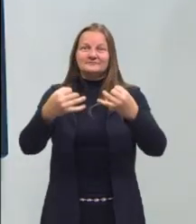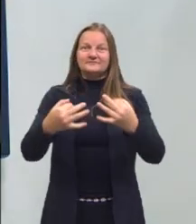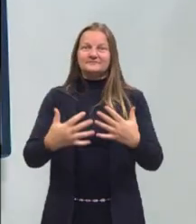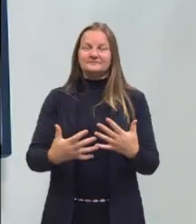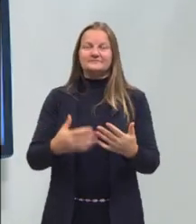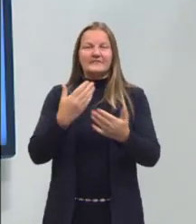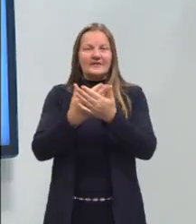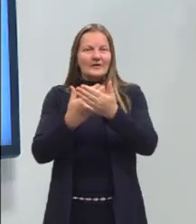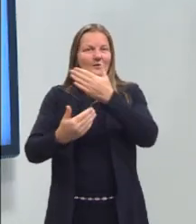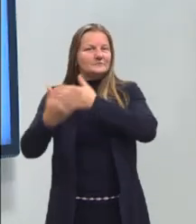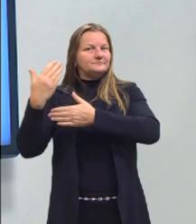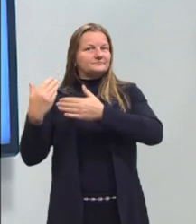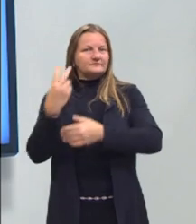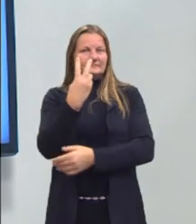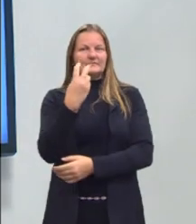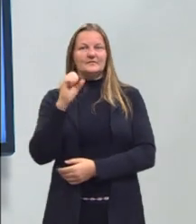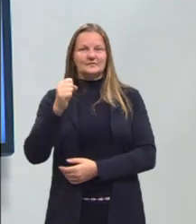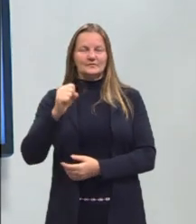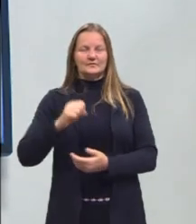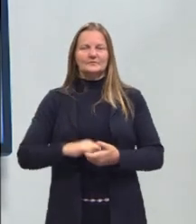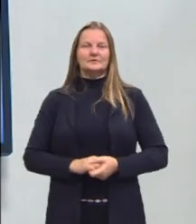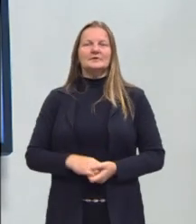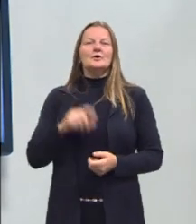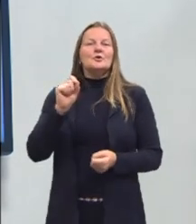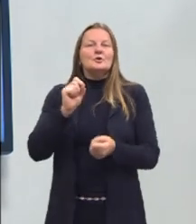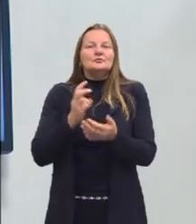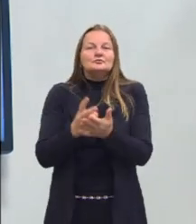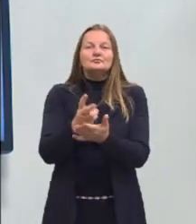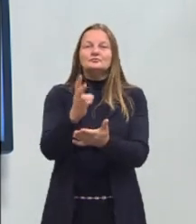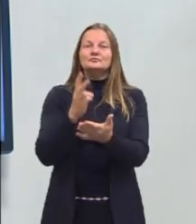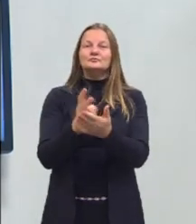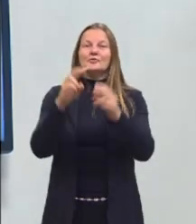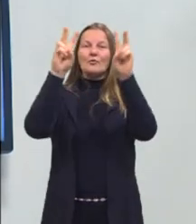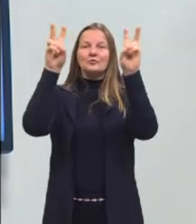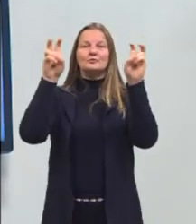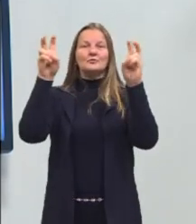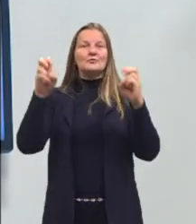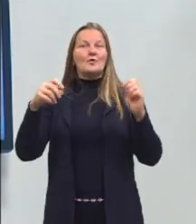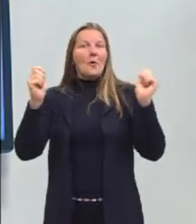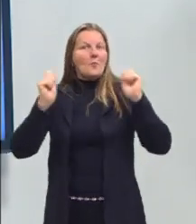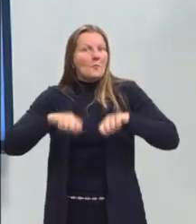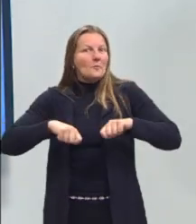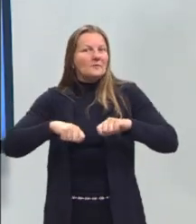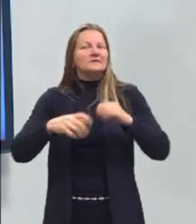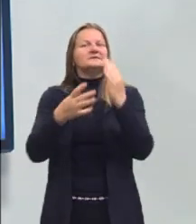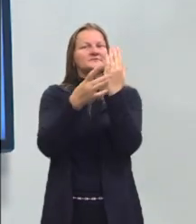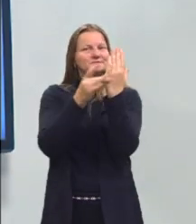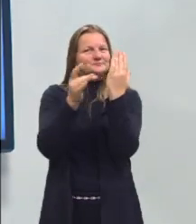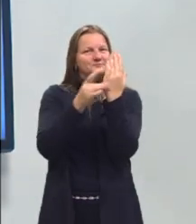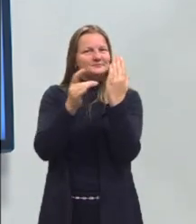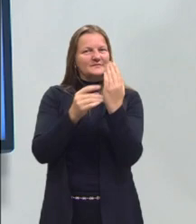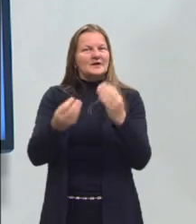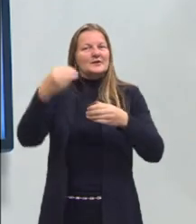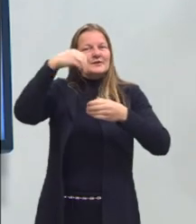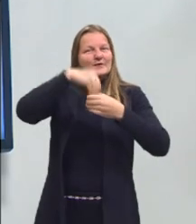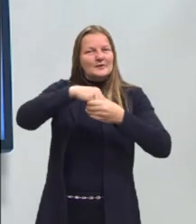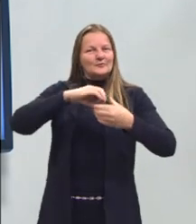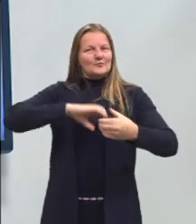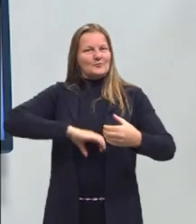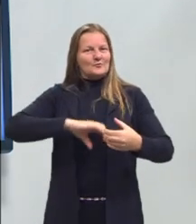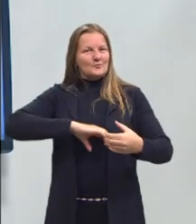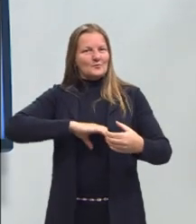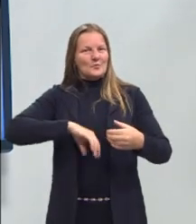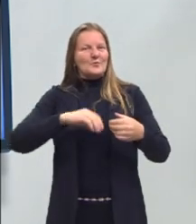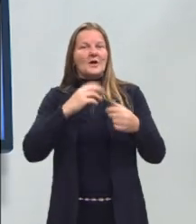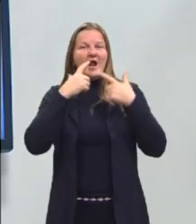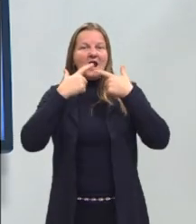falando na nossa aula 28. A gente vai falar um pouquinho sobre as competências e as habilidades da prova de